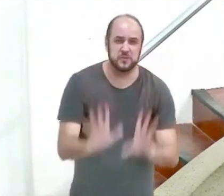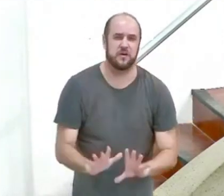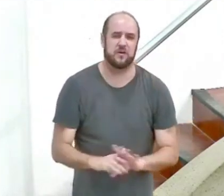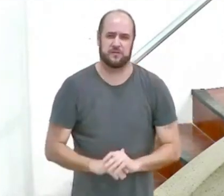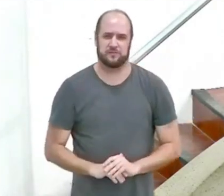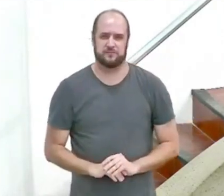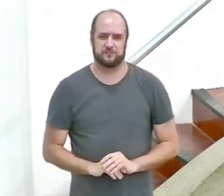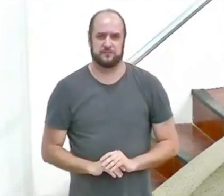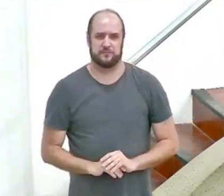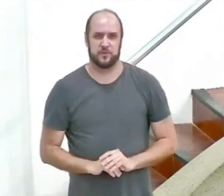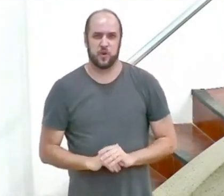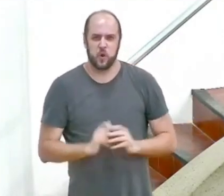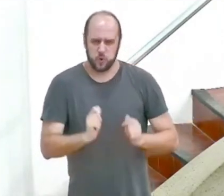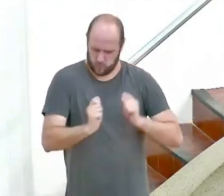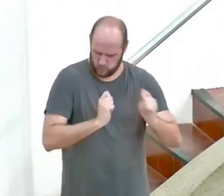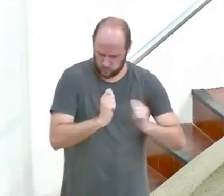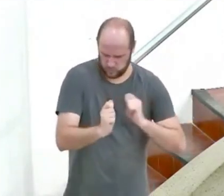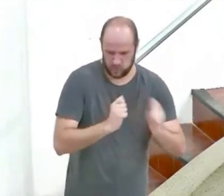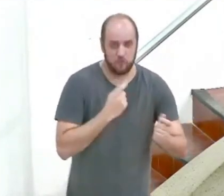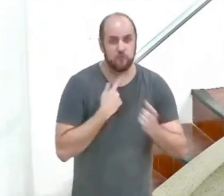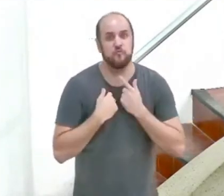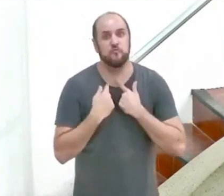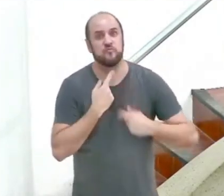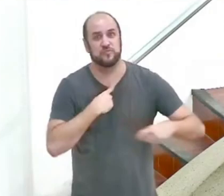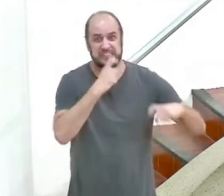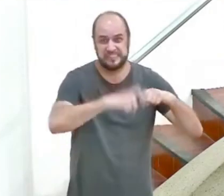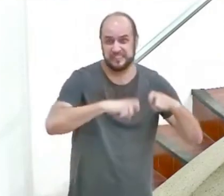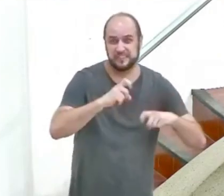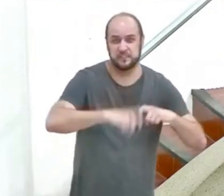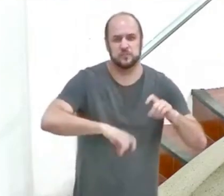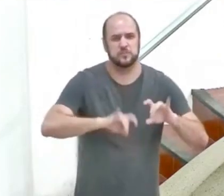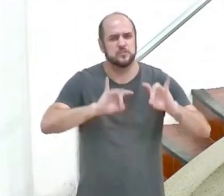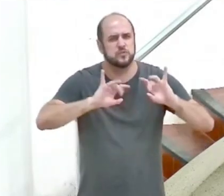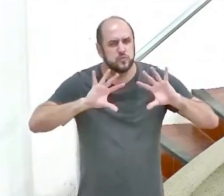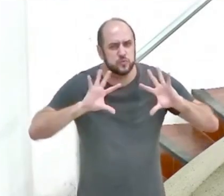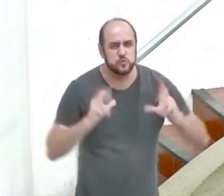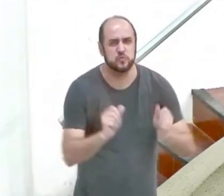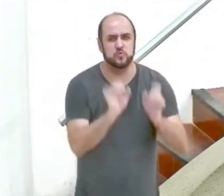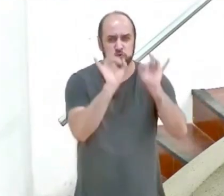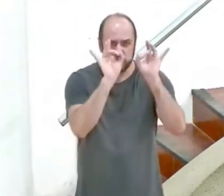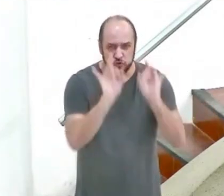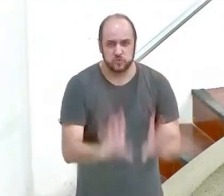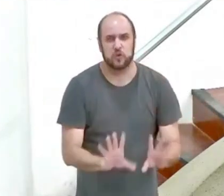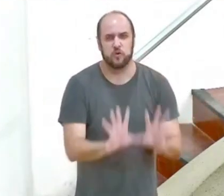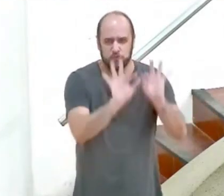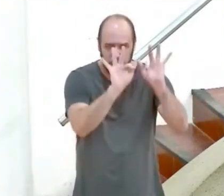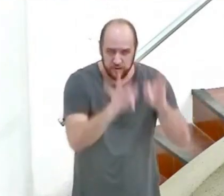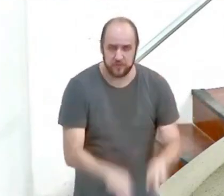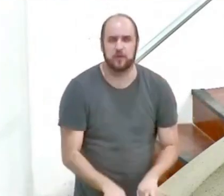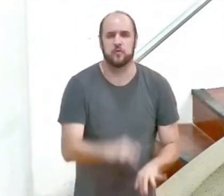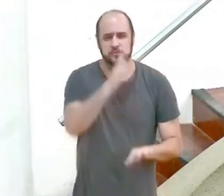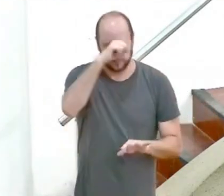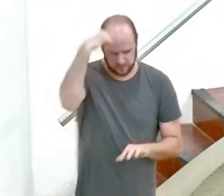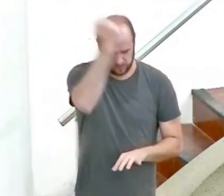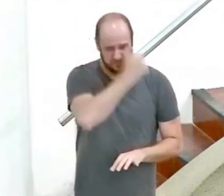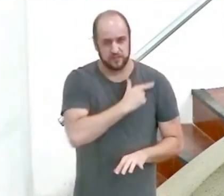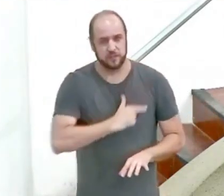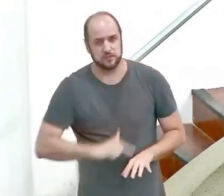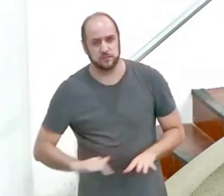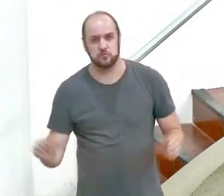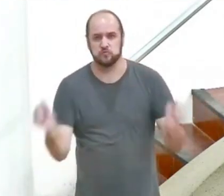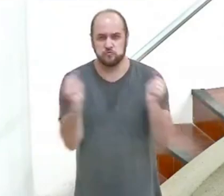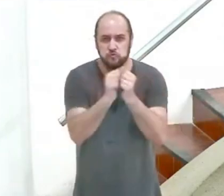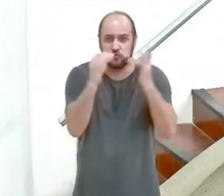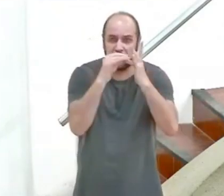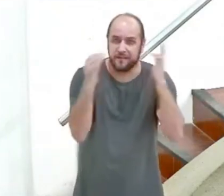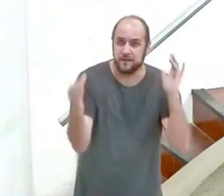Controle seus desejos sexuais para que eles sejam satisfeitos somente em santificação e honra no leito imaculado do sagrado